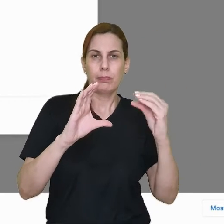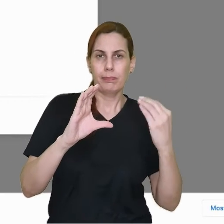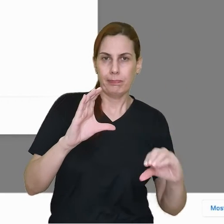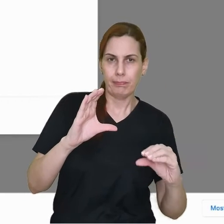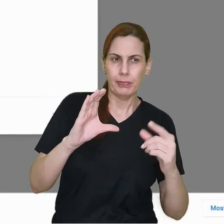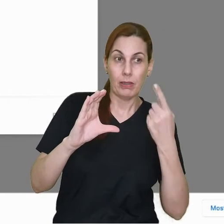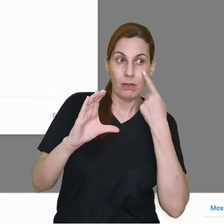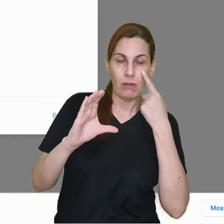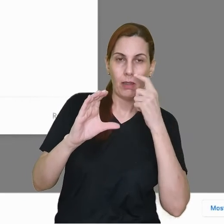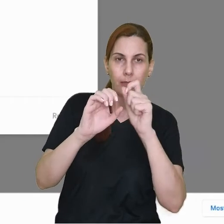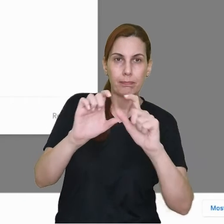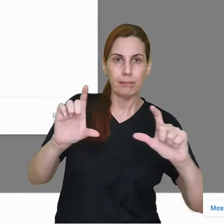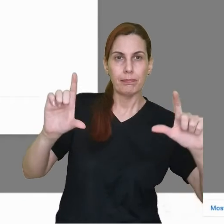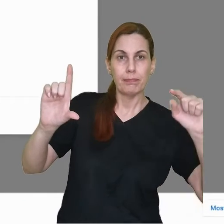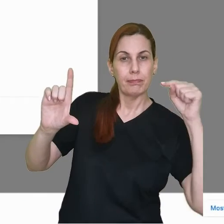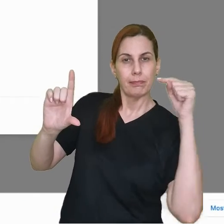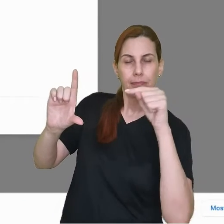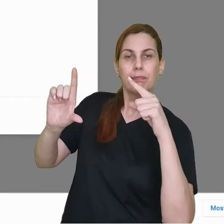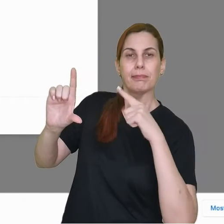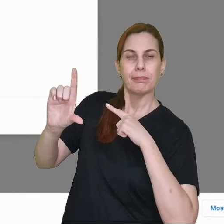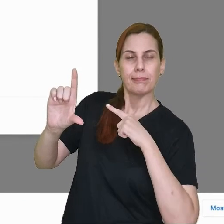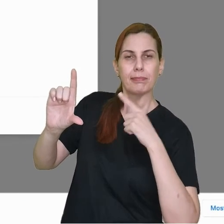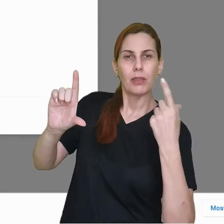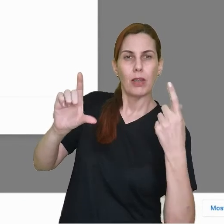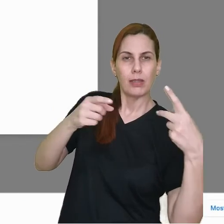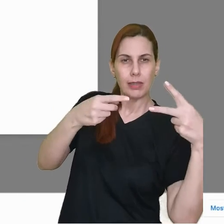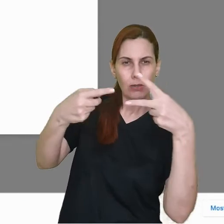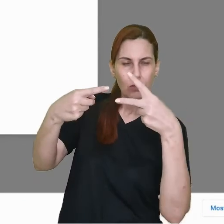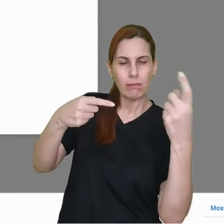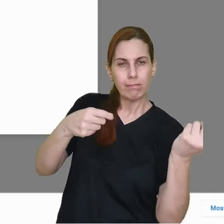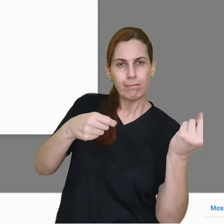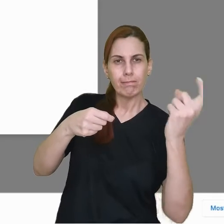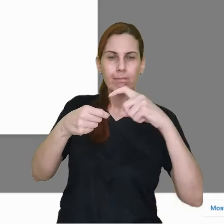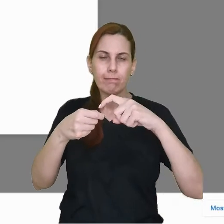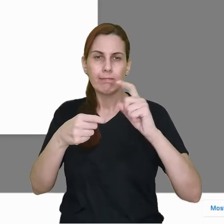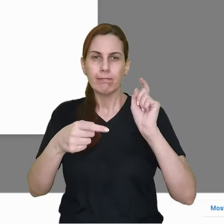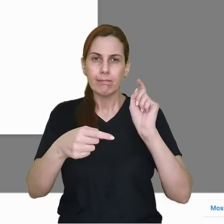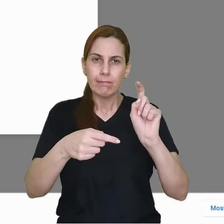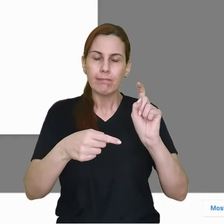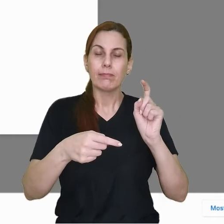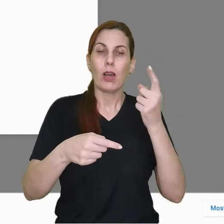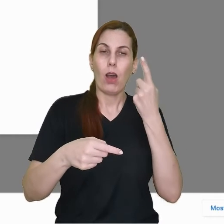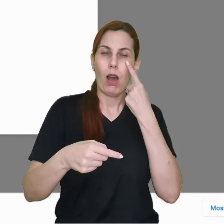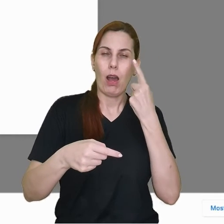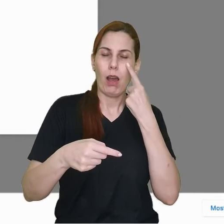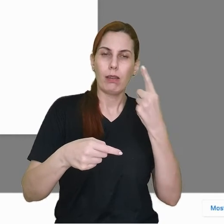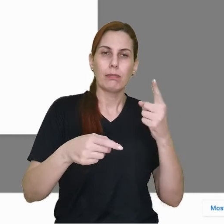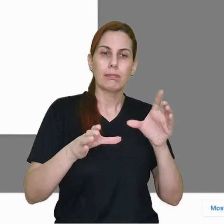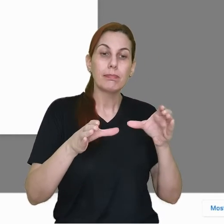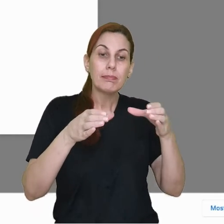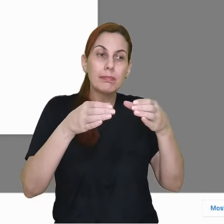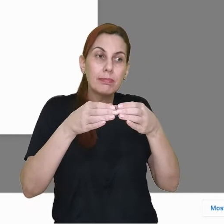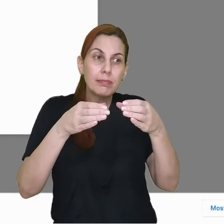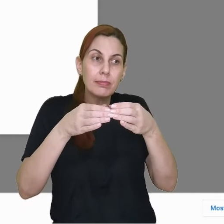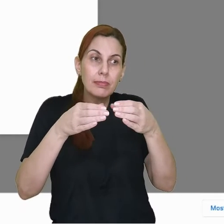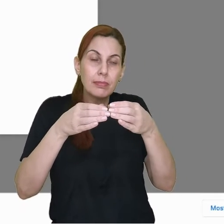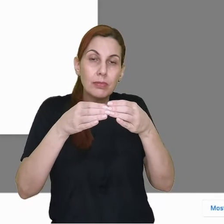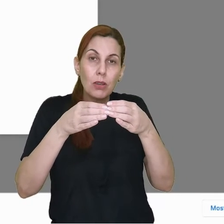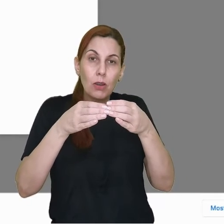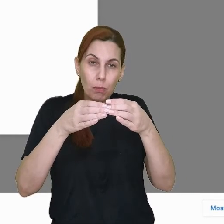Ela já apareceu aqui a atividade, mas é só eu voltar aqui na setinha, tá? Olha só a minha turma arquivada aqui, ó,